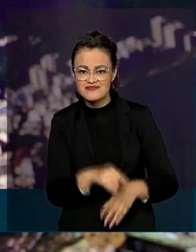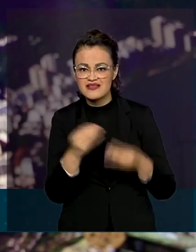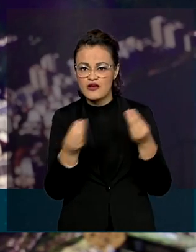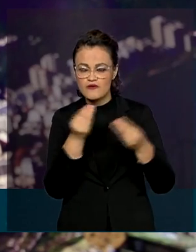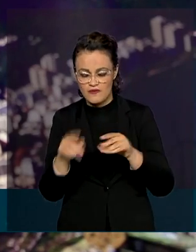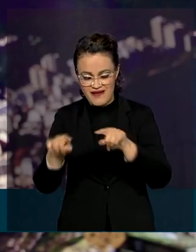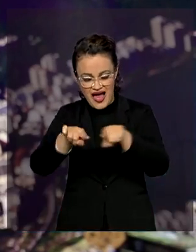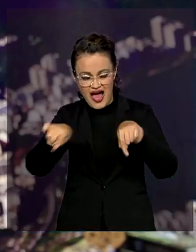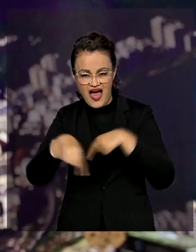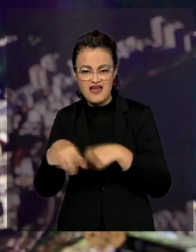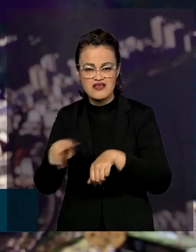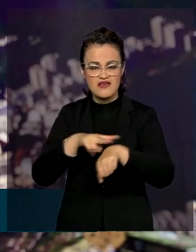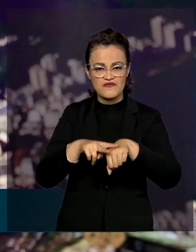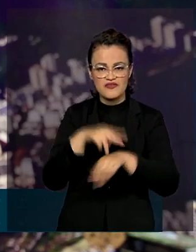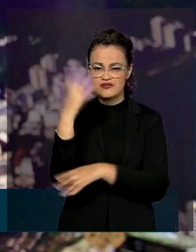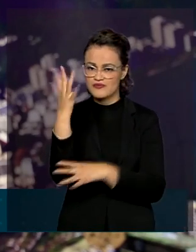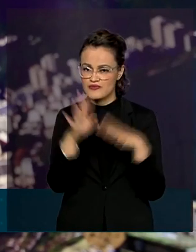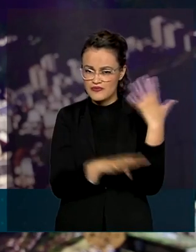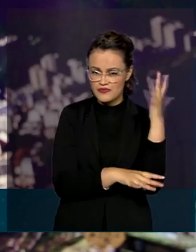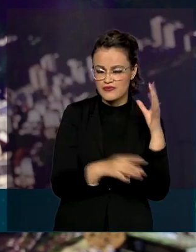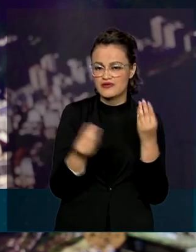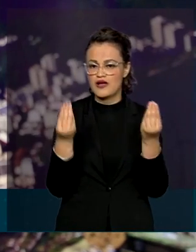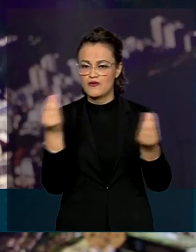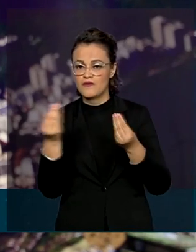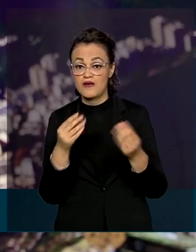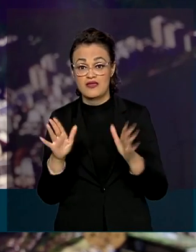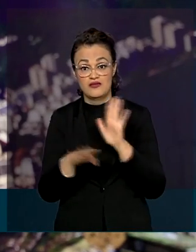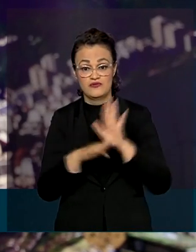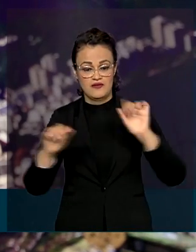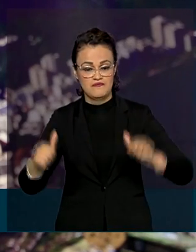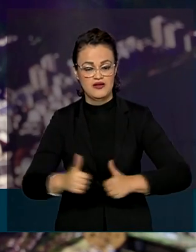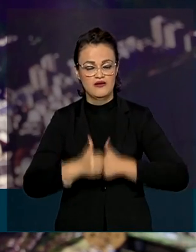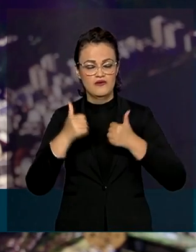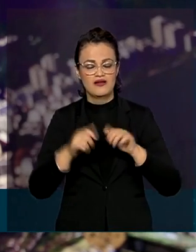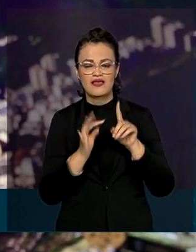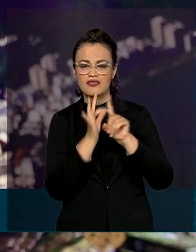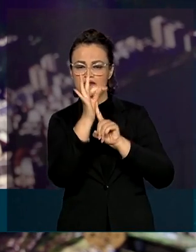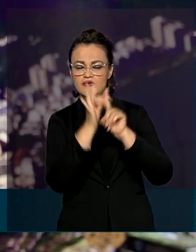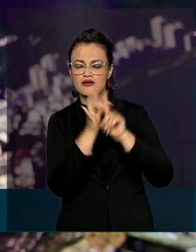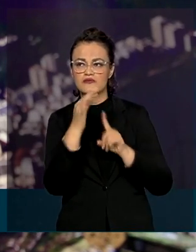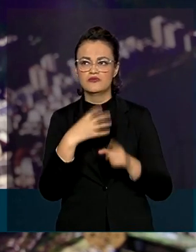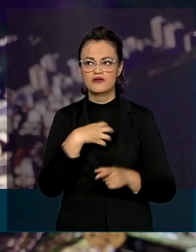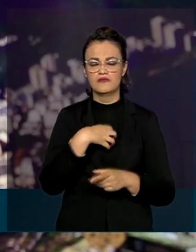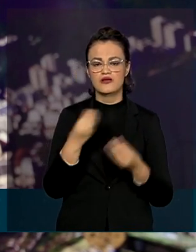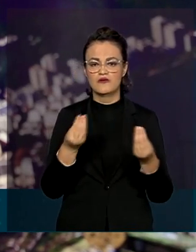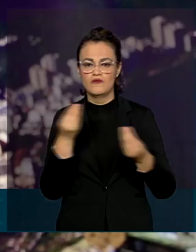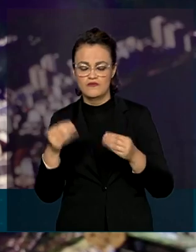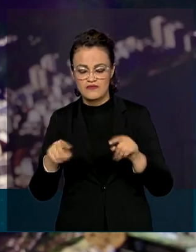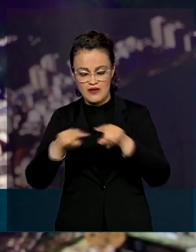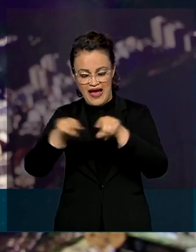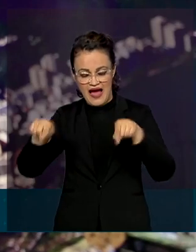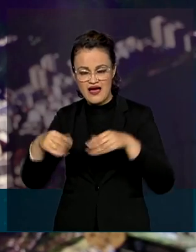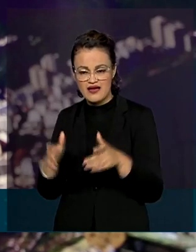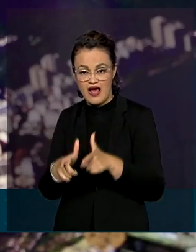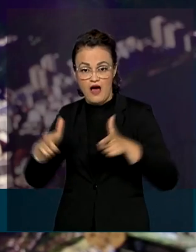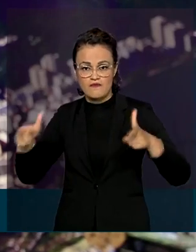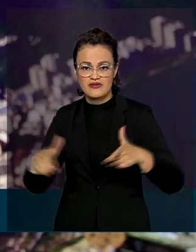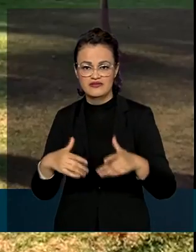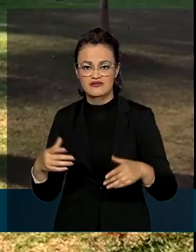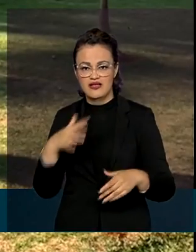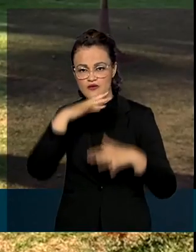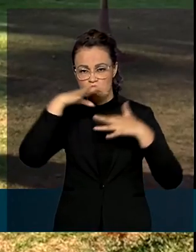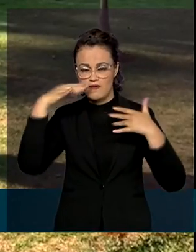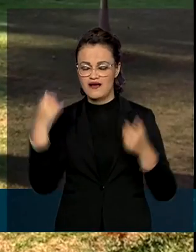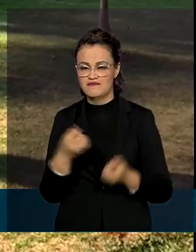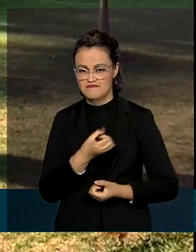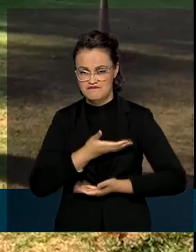áreas verdes urbanas, mais permeabilidade, melhoria da sensação de temperatura, aumento de áreas verdes urbanas e melhoria da qualidade do ar.